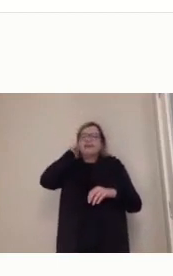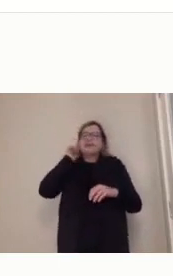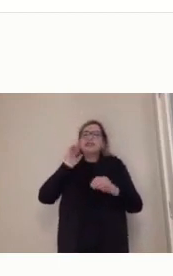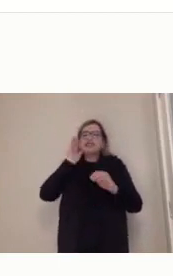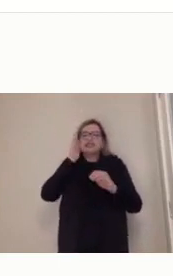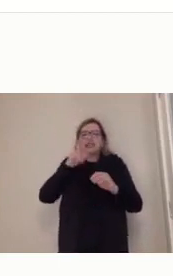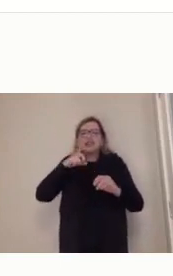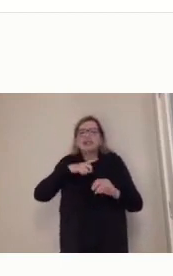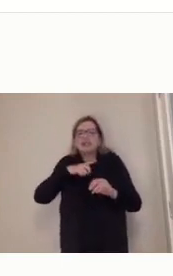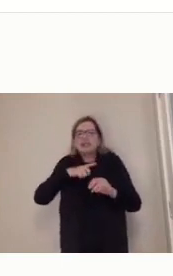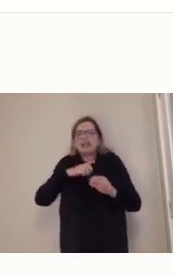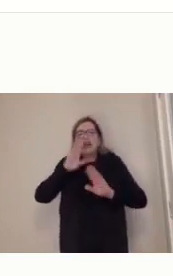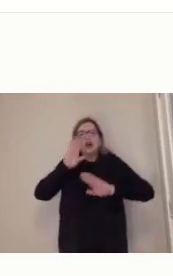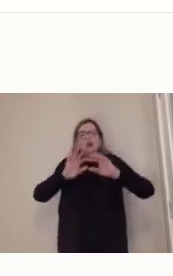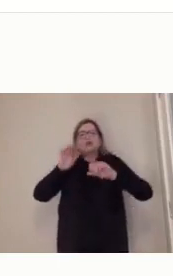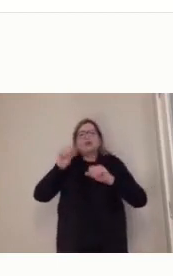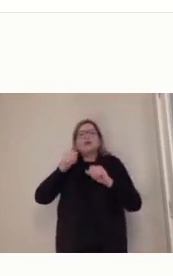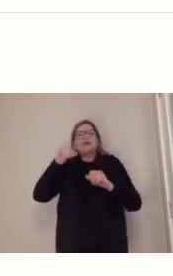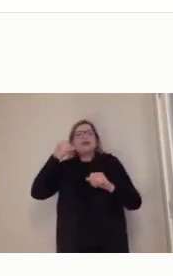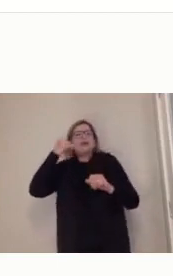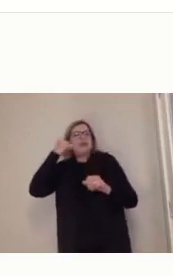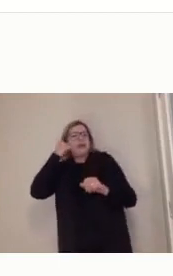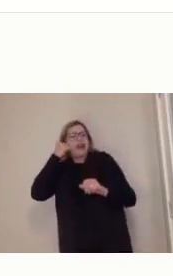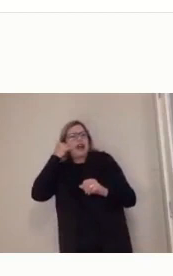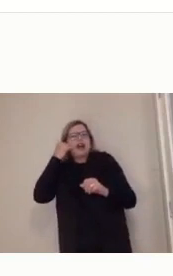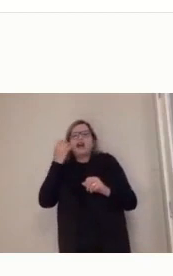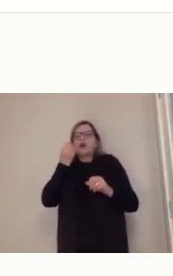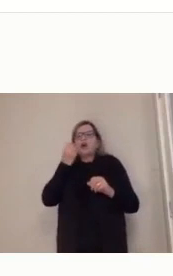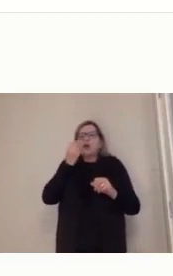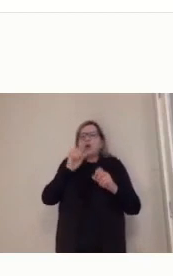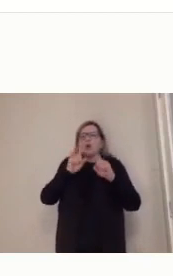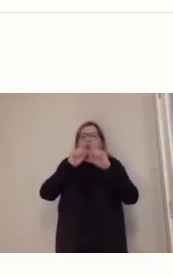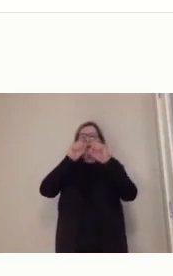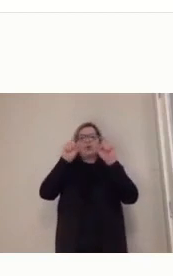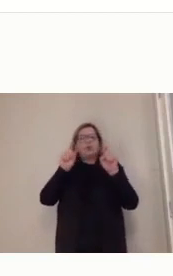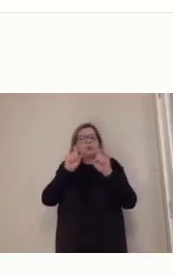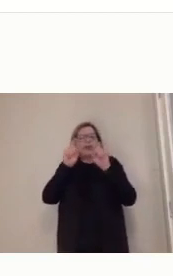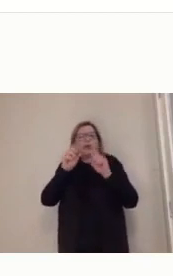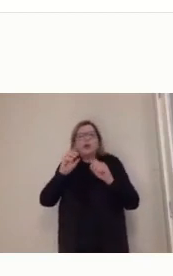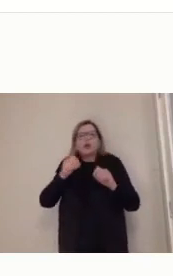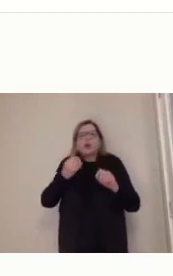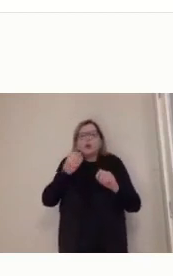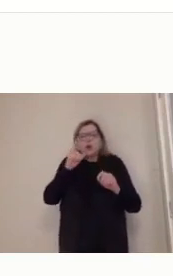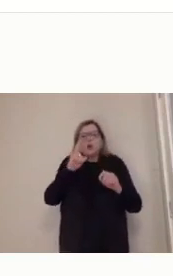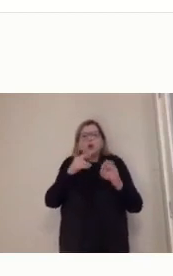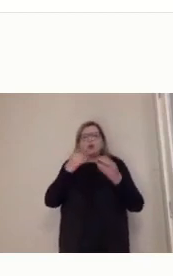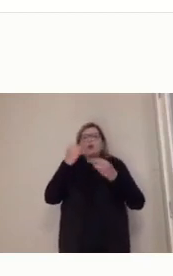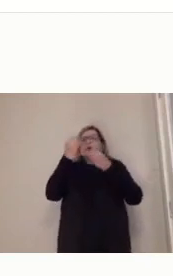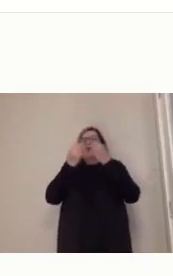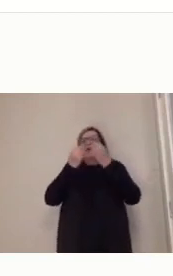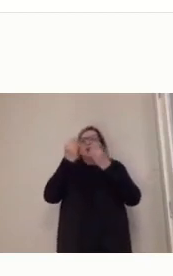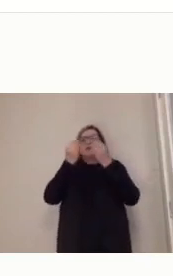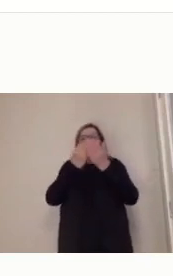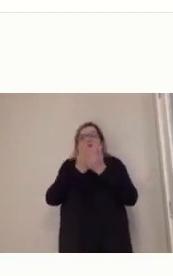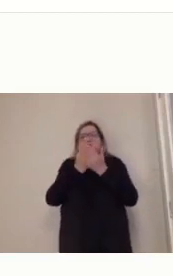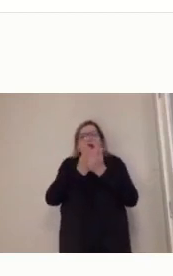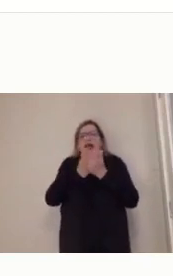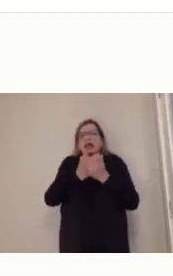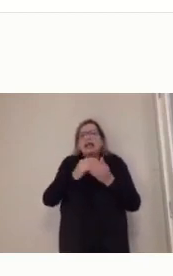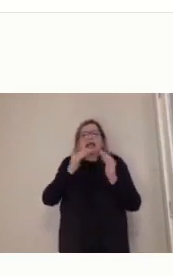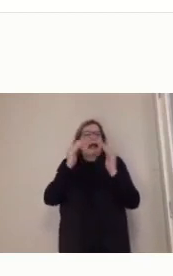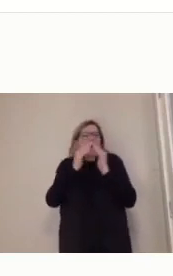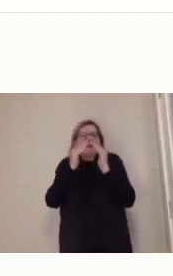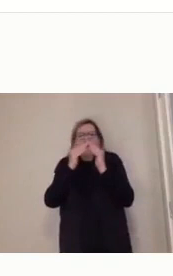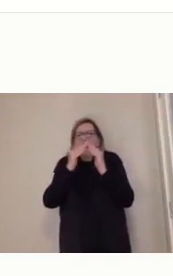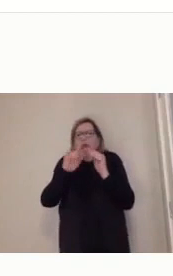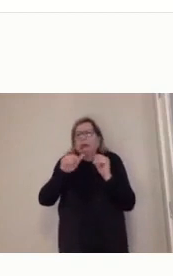uma... com alguém que eles podem buscar essa informação, um parente na casa de alguém, ou ir ao polo para buscar essa